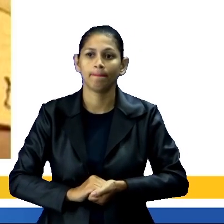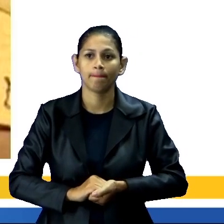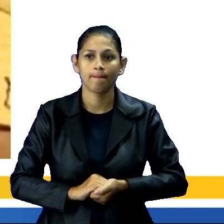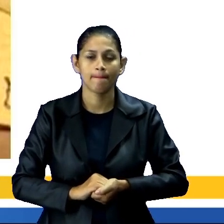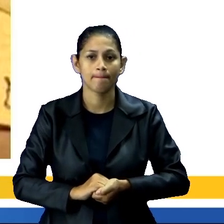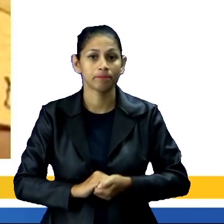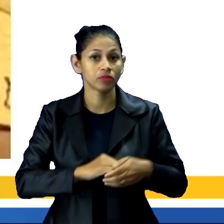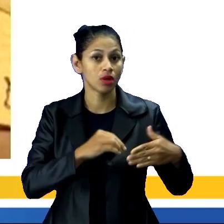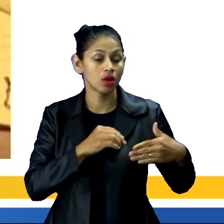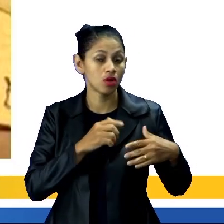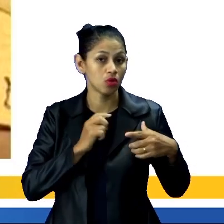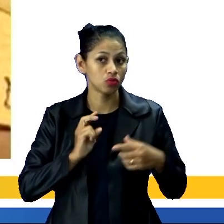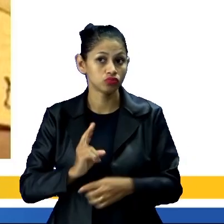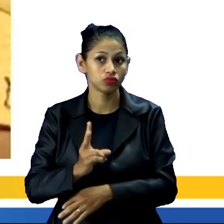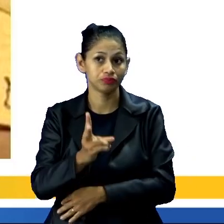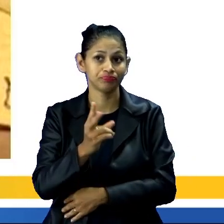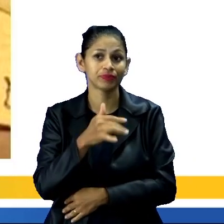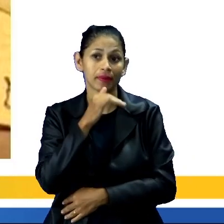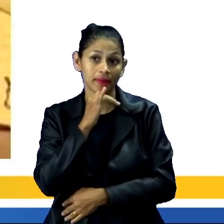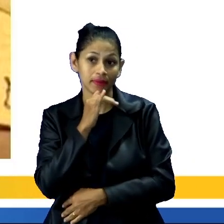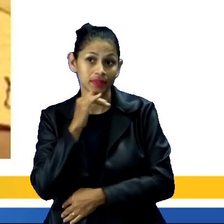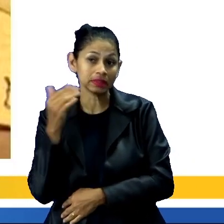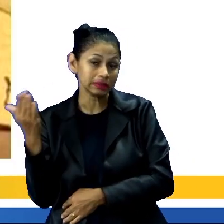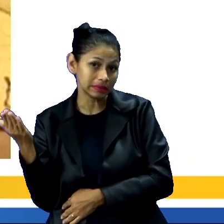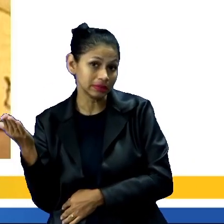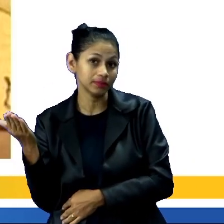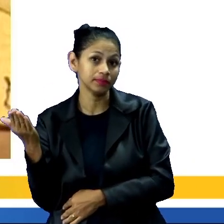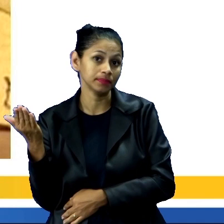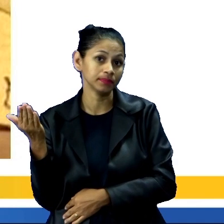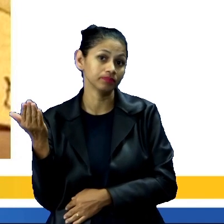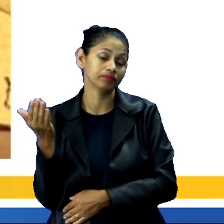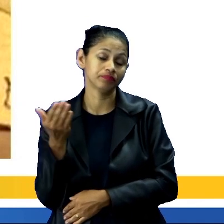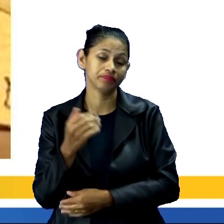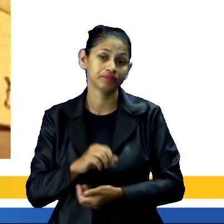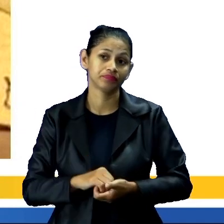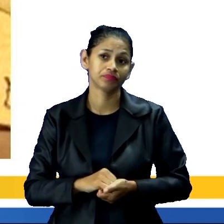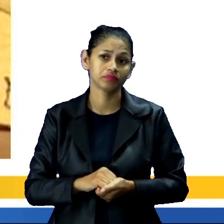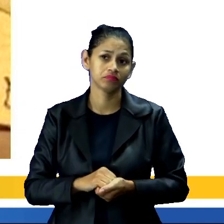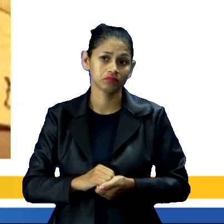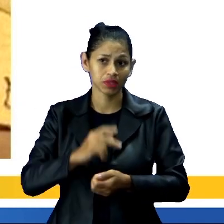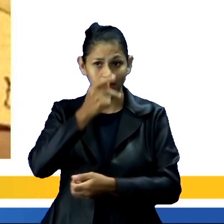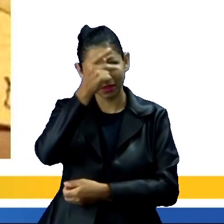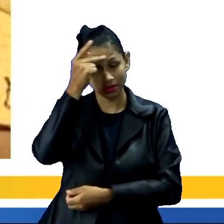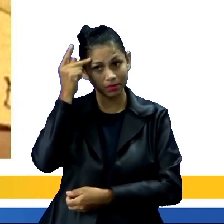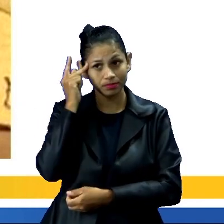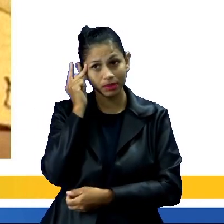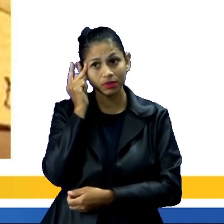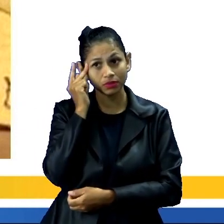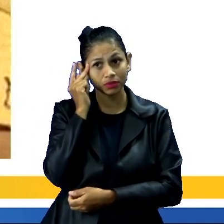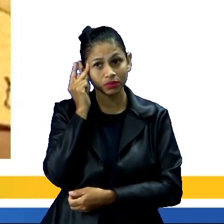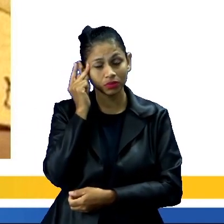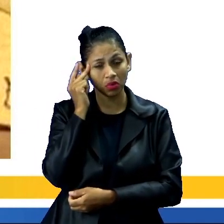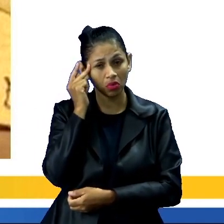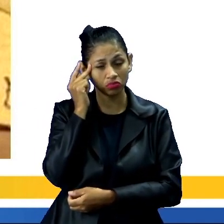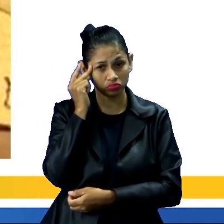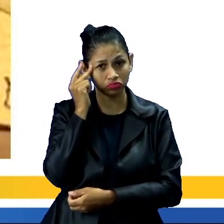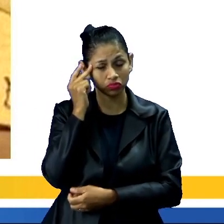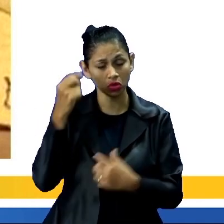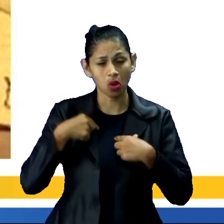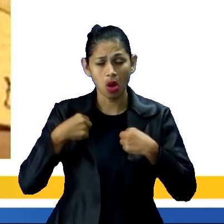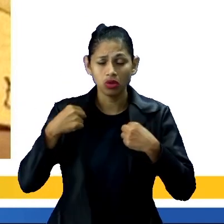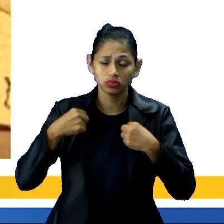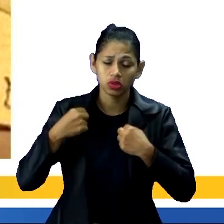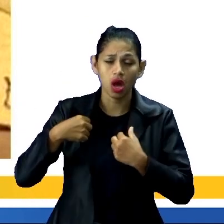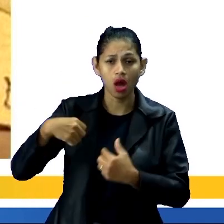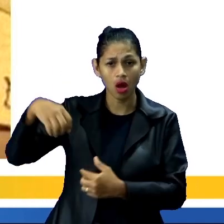Vamos lá, continuando. A gente vê um exemplo aí nessa imagem, ó. Pessoas, se vocês observaram, com a trouxa de... Com